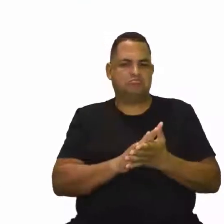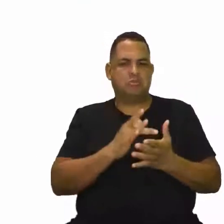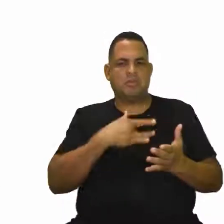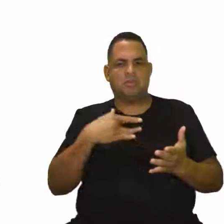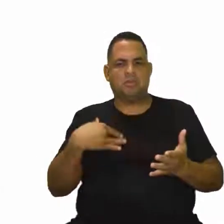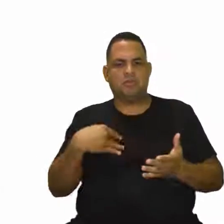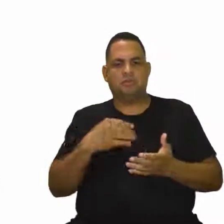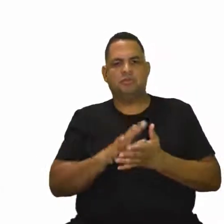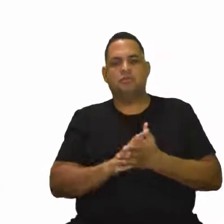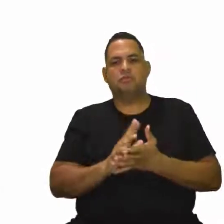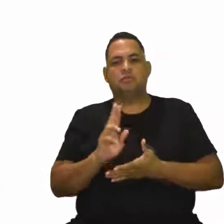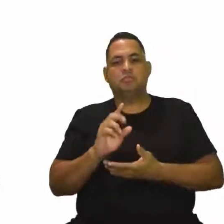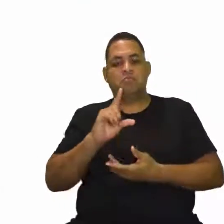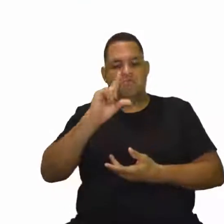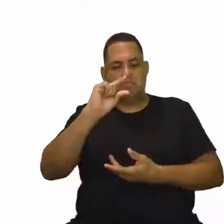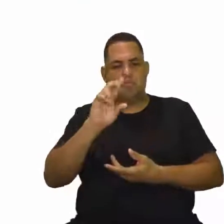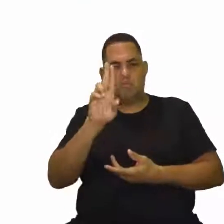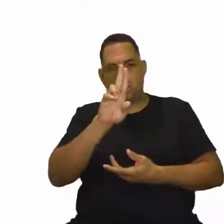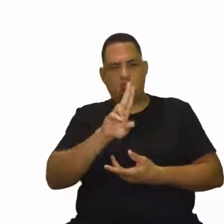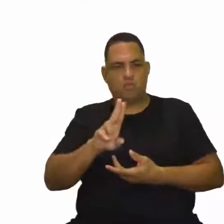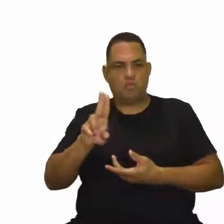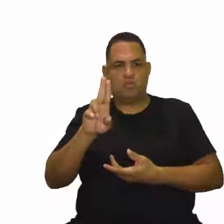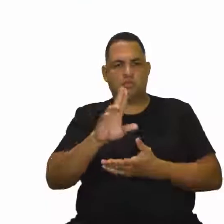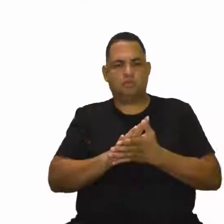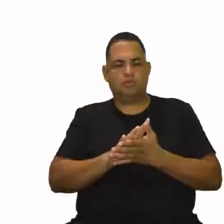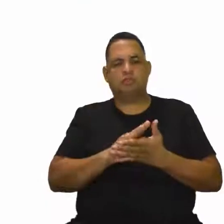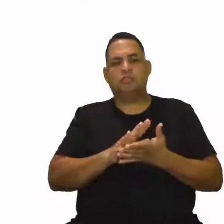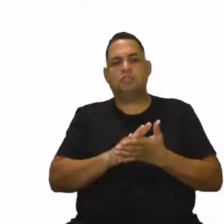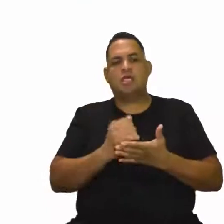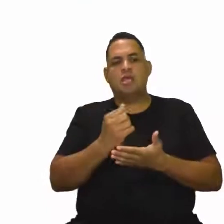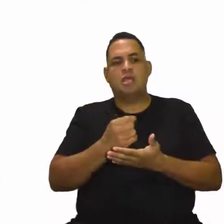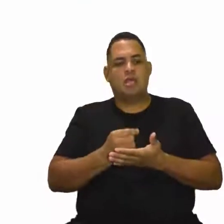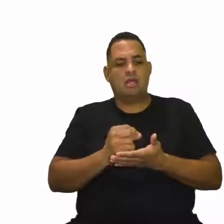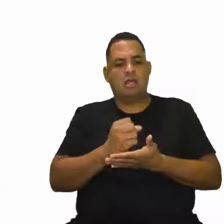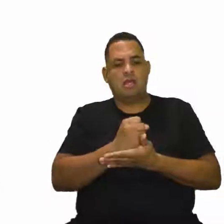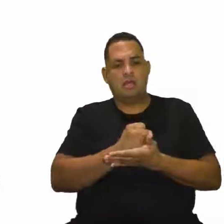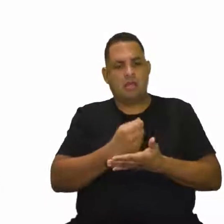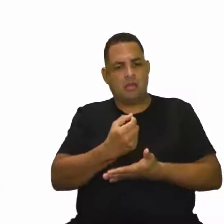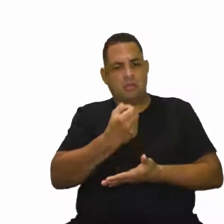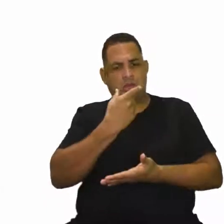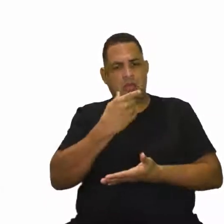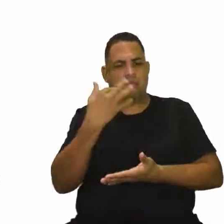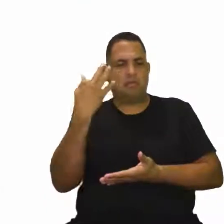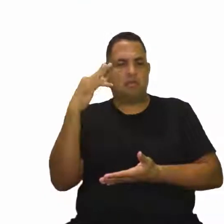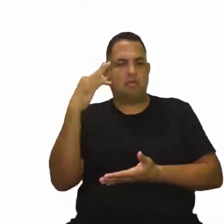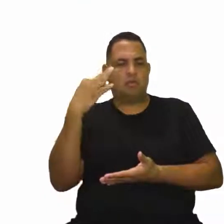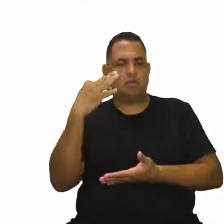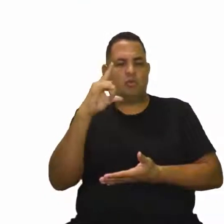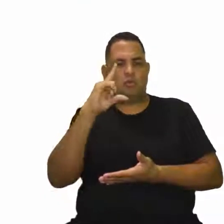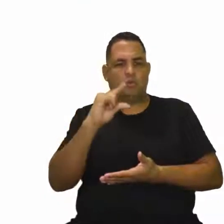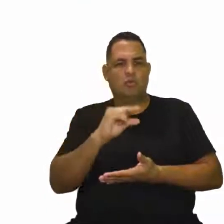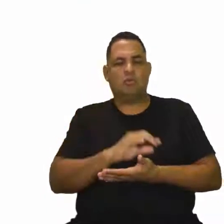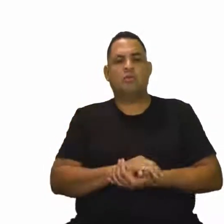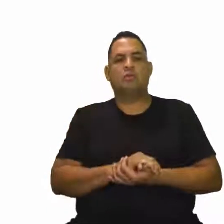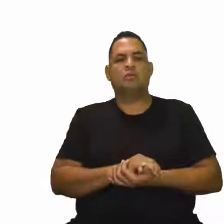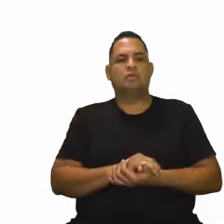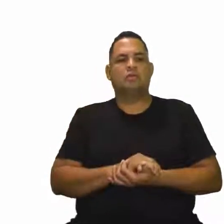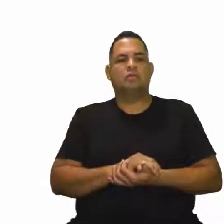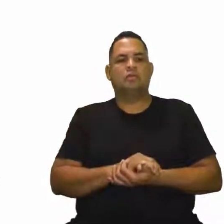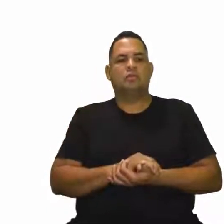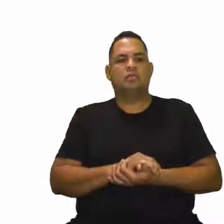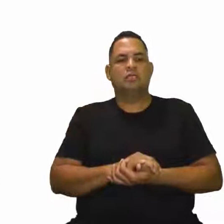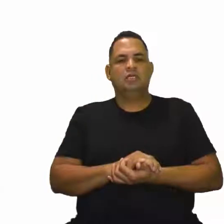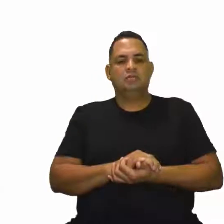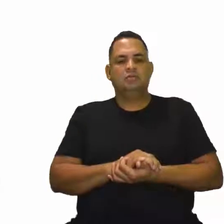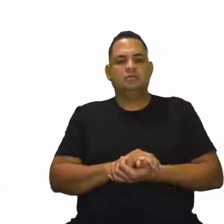Vai ter menos uso aí, por exemplo, de analgésicos. Vai sentir menos dor, porque ele é um idoso ativo. Tá? Nós estamos